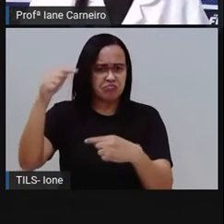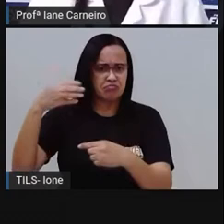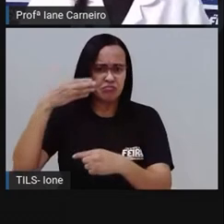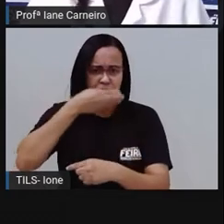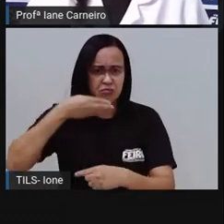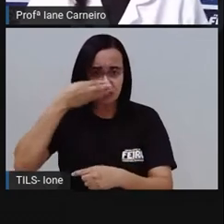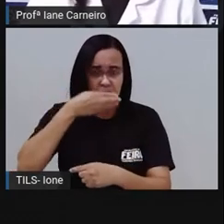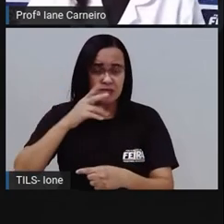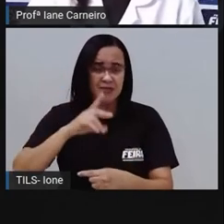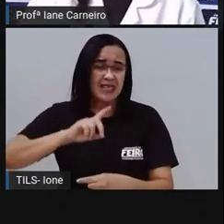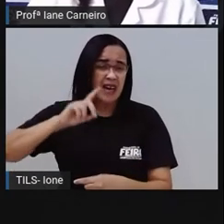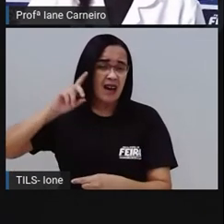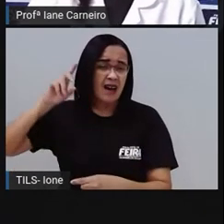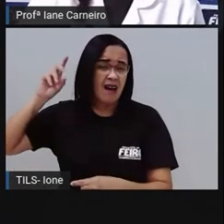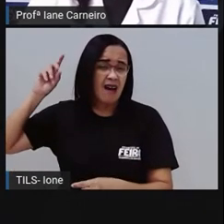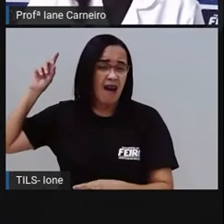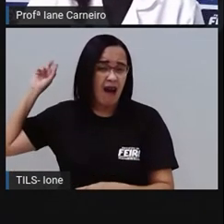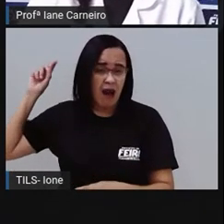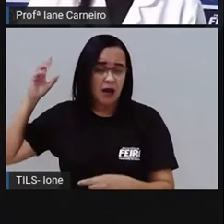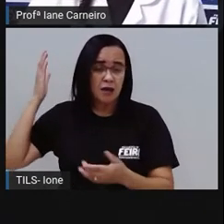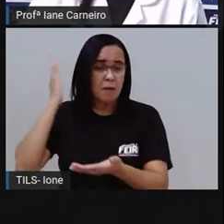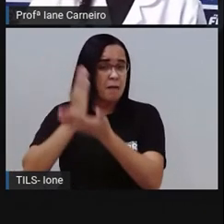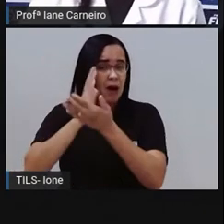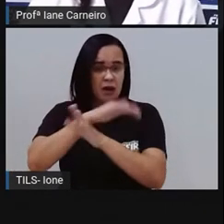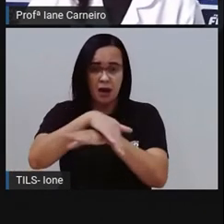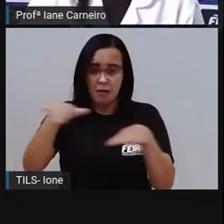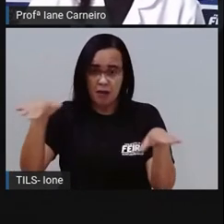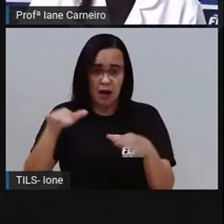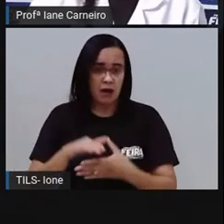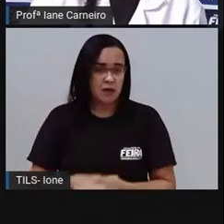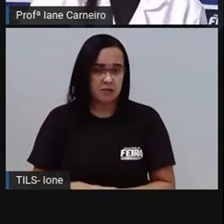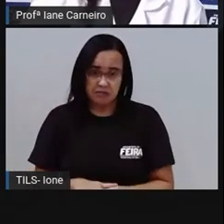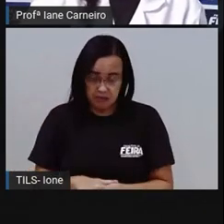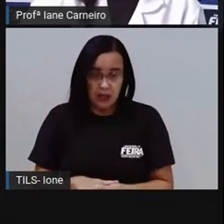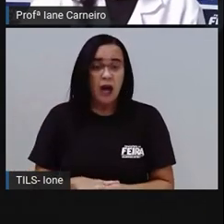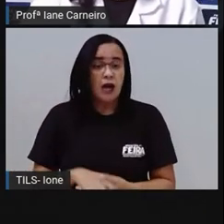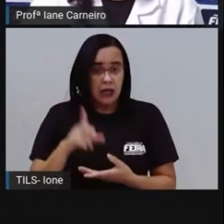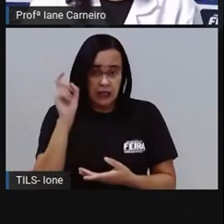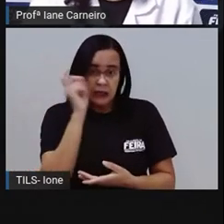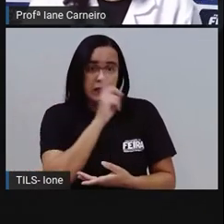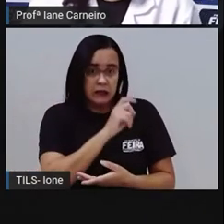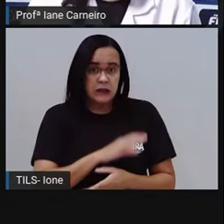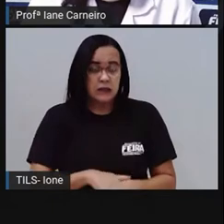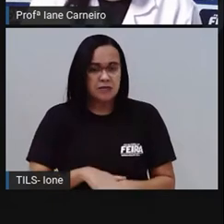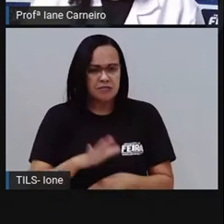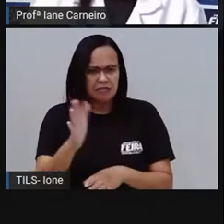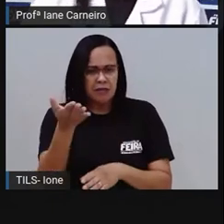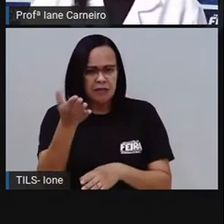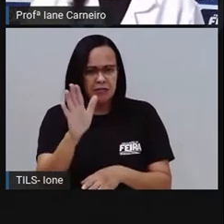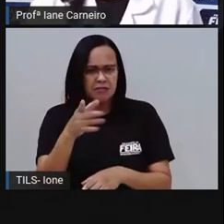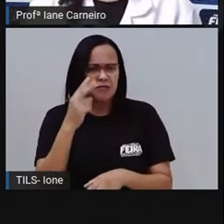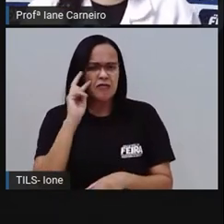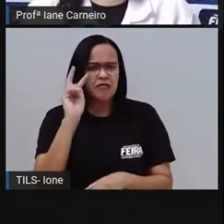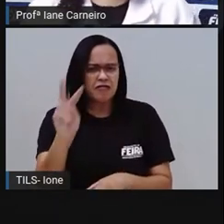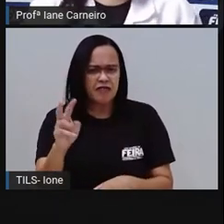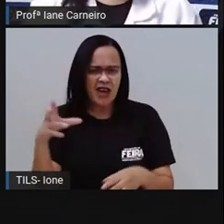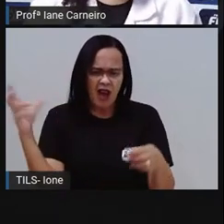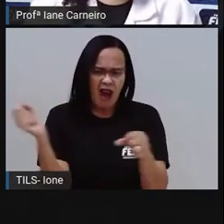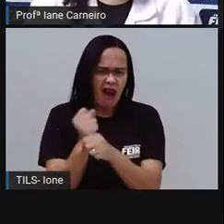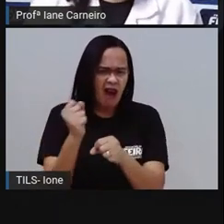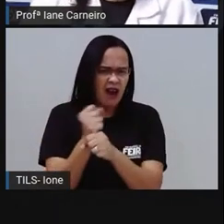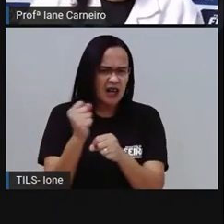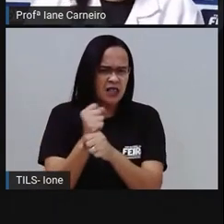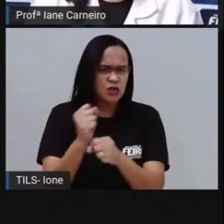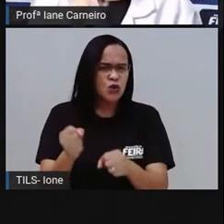Vamos ver então quanto tempo em média alguns objetos levam para se decompor, vamos lá, a prova é